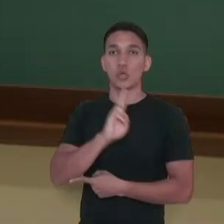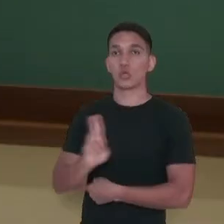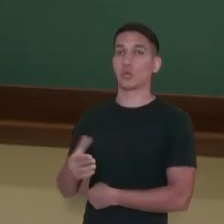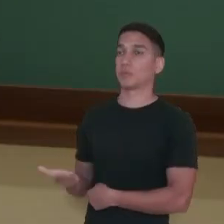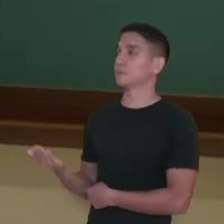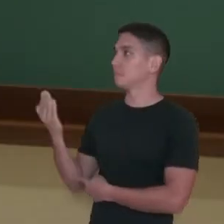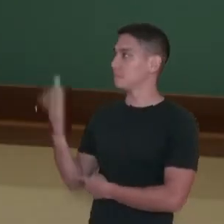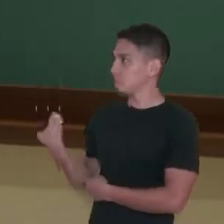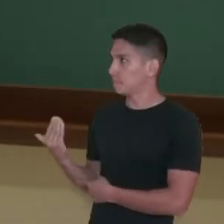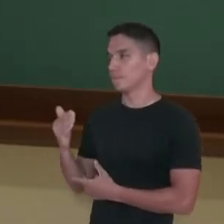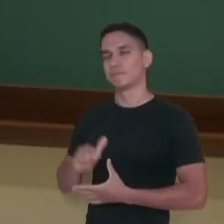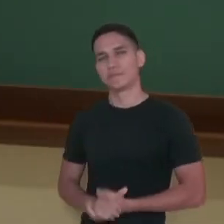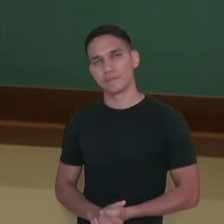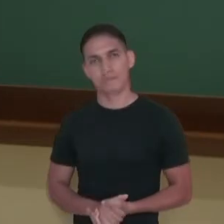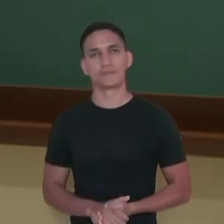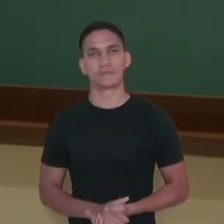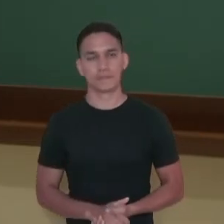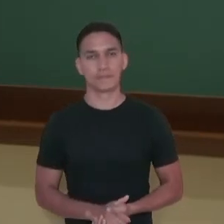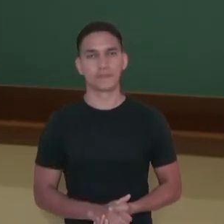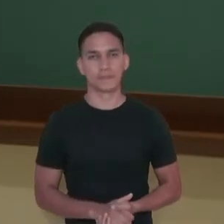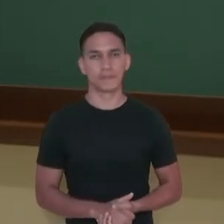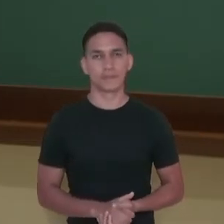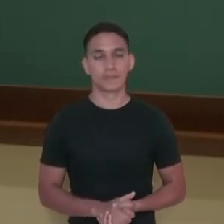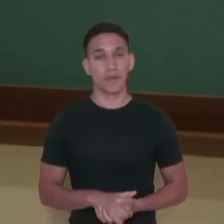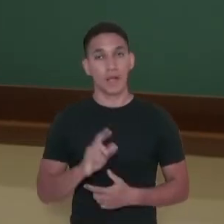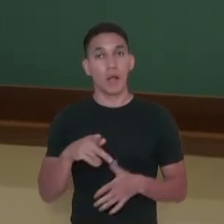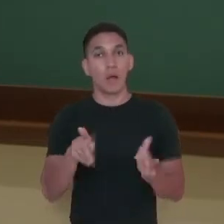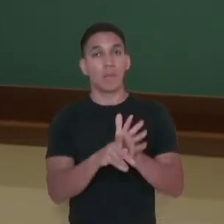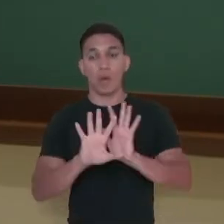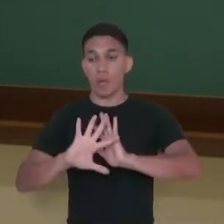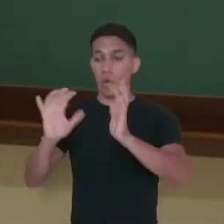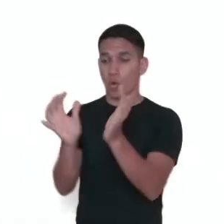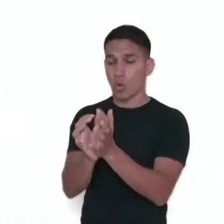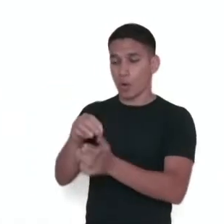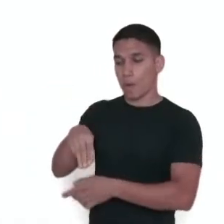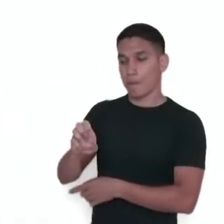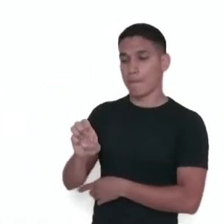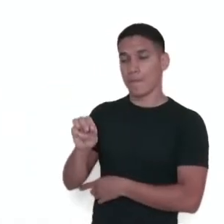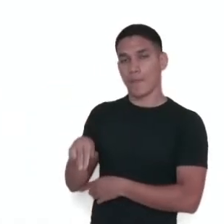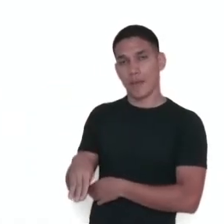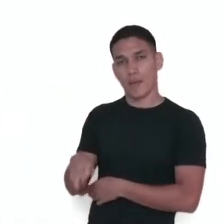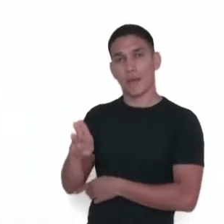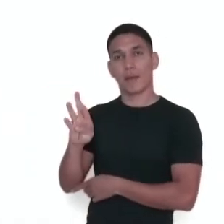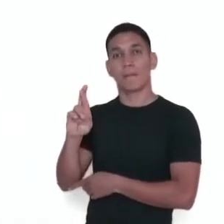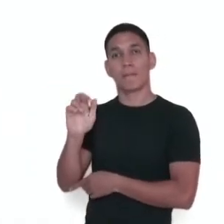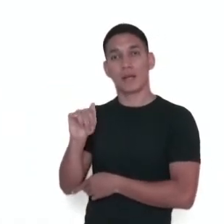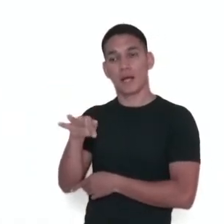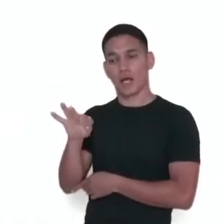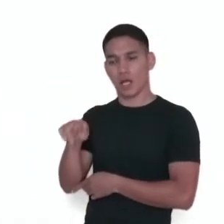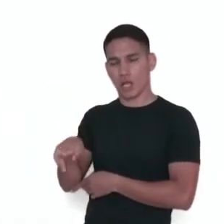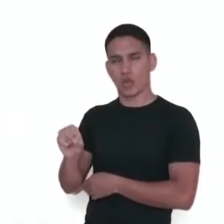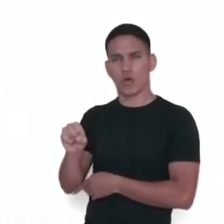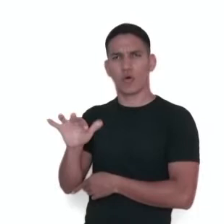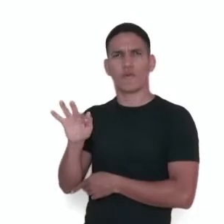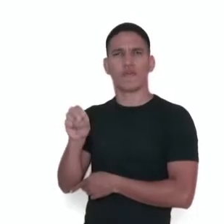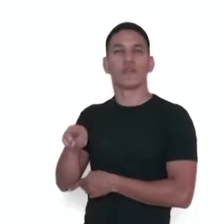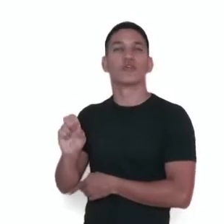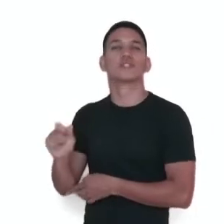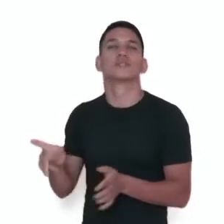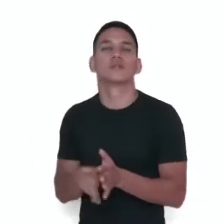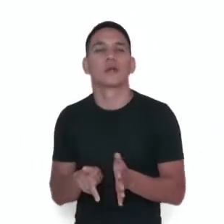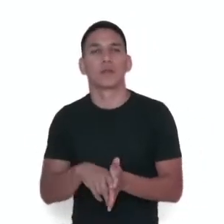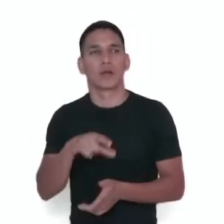e metalofone. E na família dos membranofones, nós temos instrumentos de membrana que é percutida,